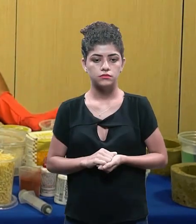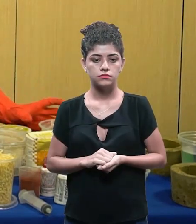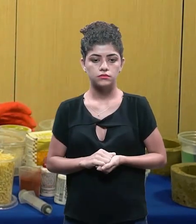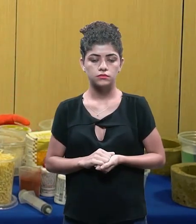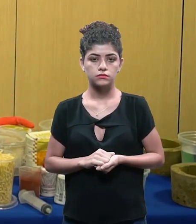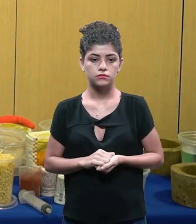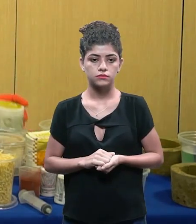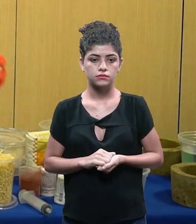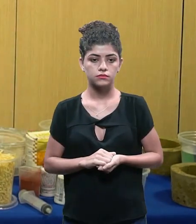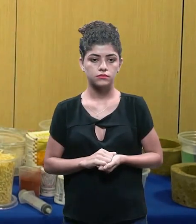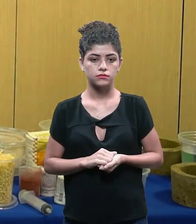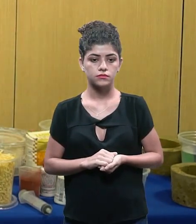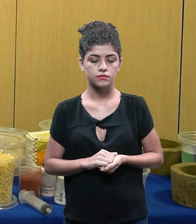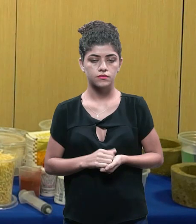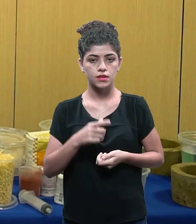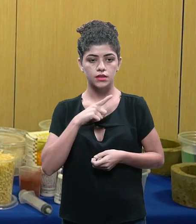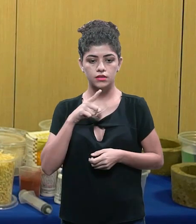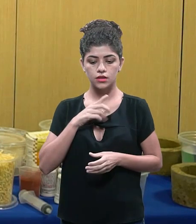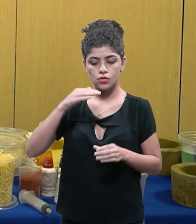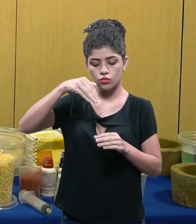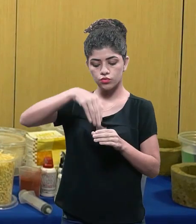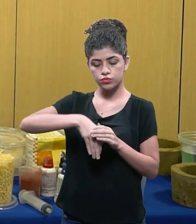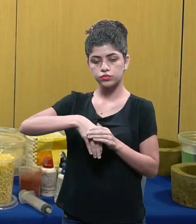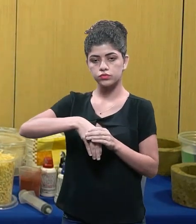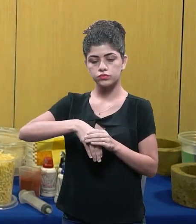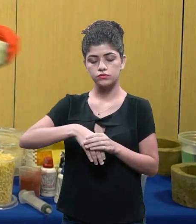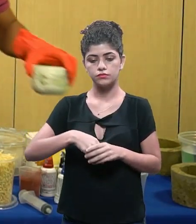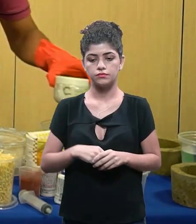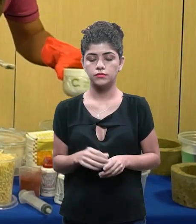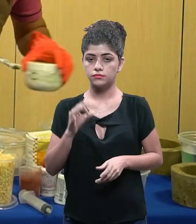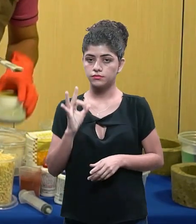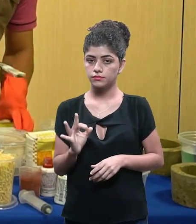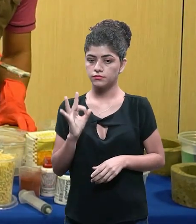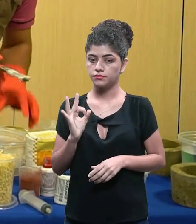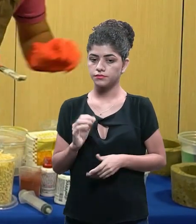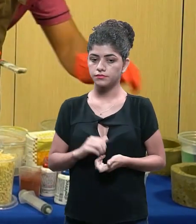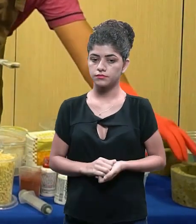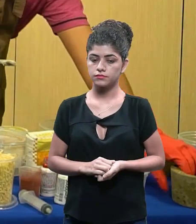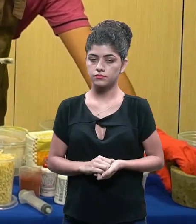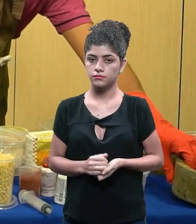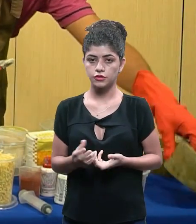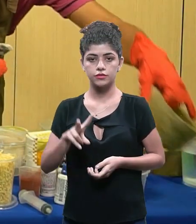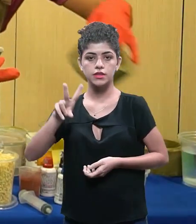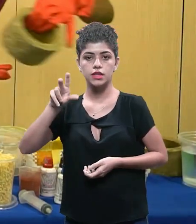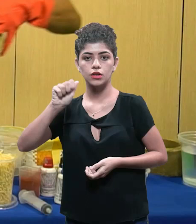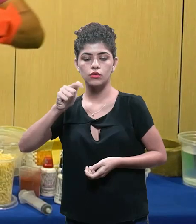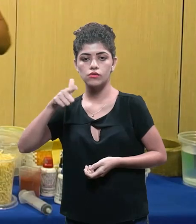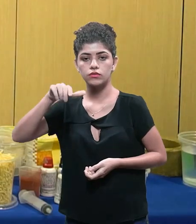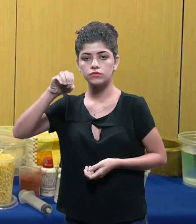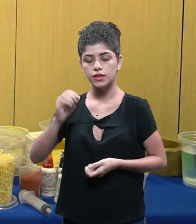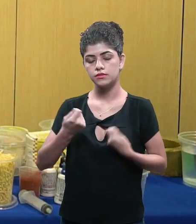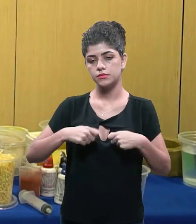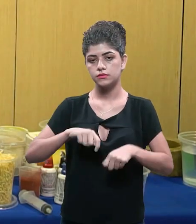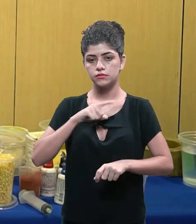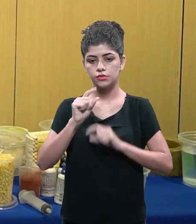fazer com que esse material fique com um furo no meio dele certo então se a gente vai fazer um vaso